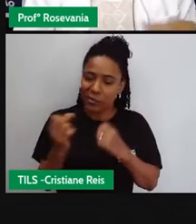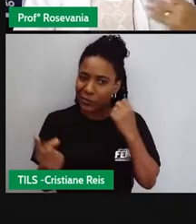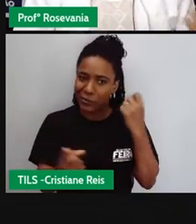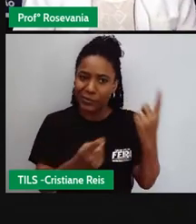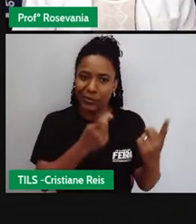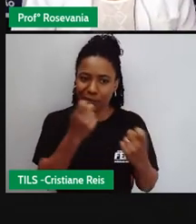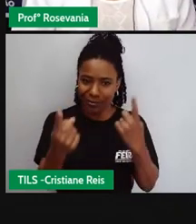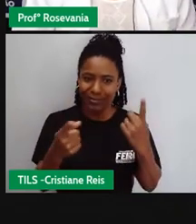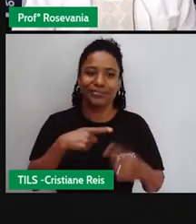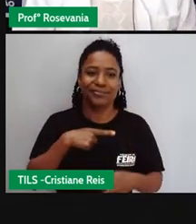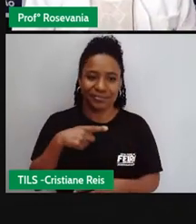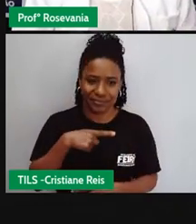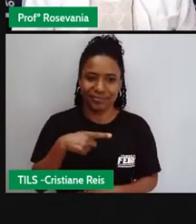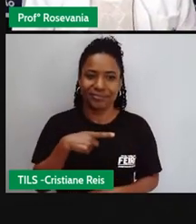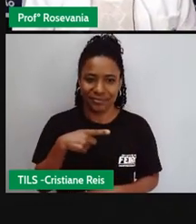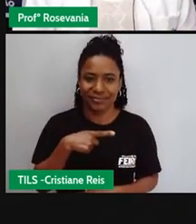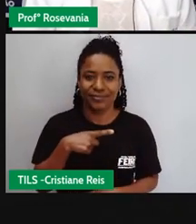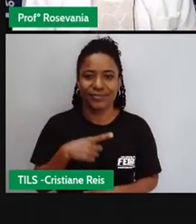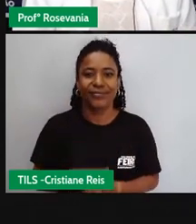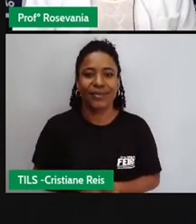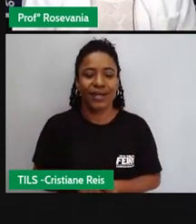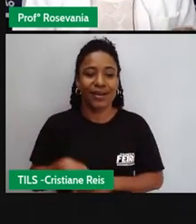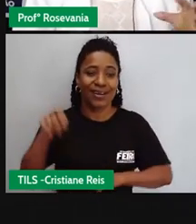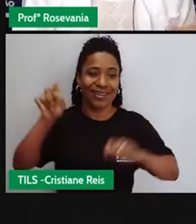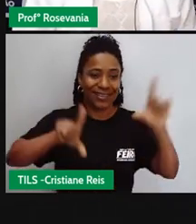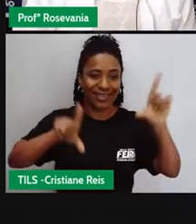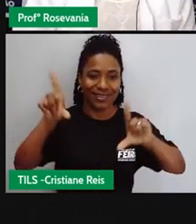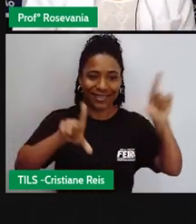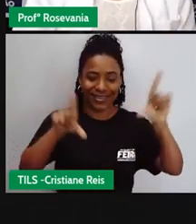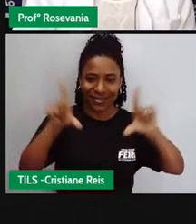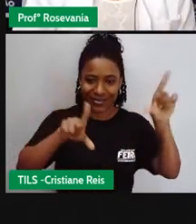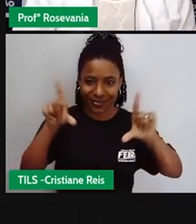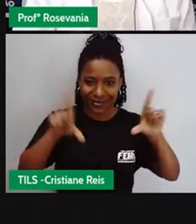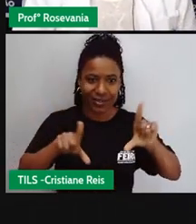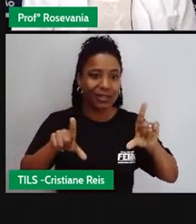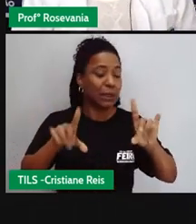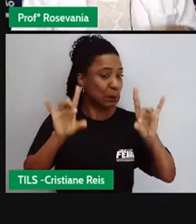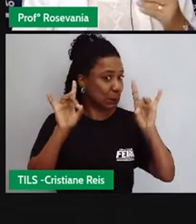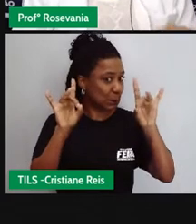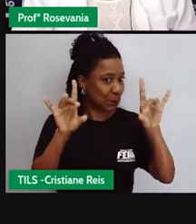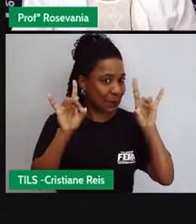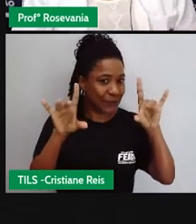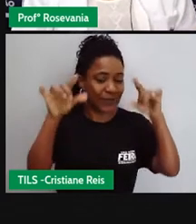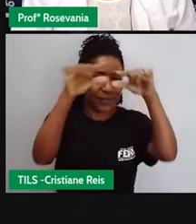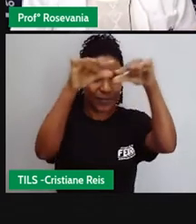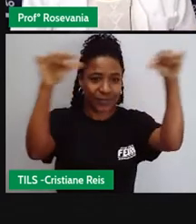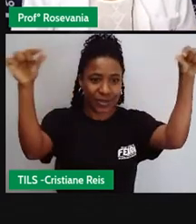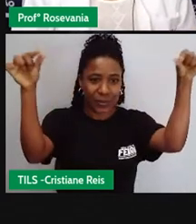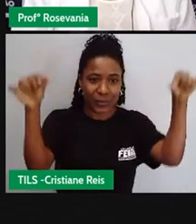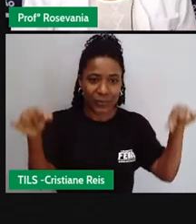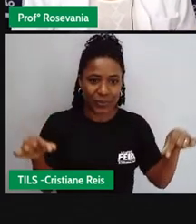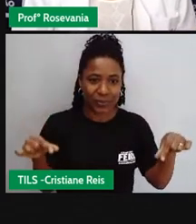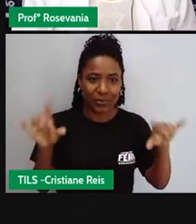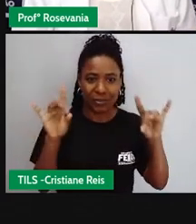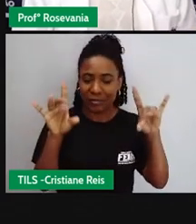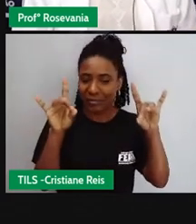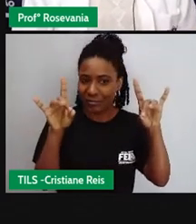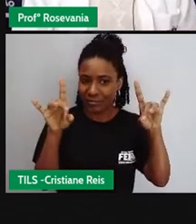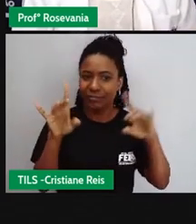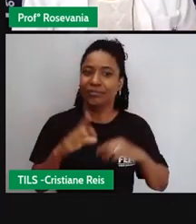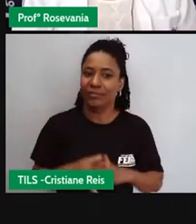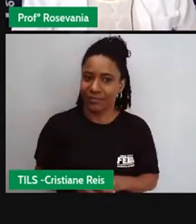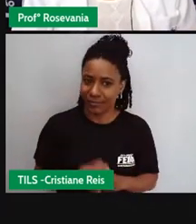com todo o avanço que tem hoje as bichinhas estão cada vez mais inteligentes agregando cada vez mais funções assim como os telefones